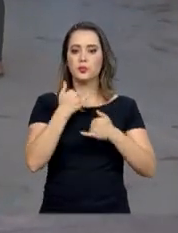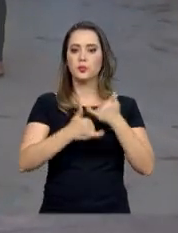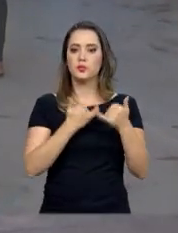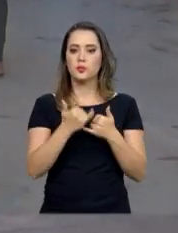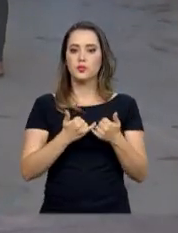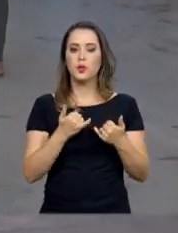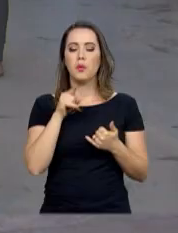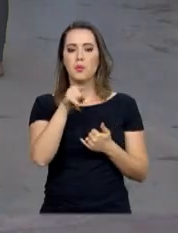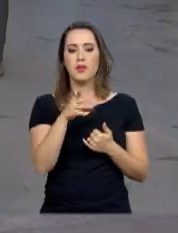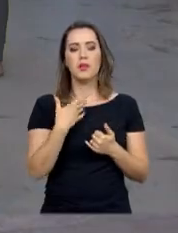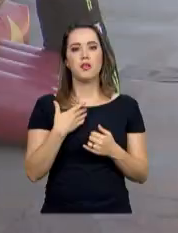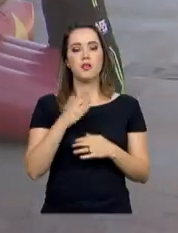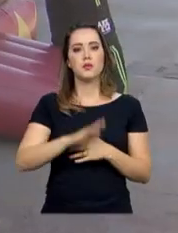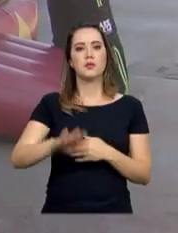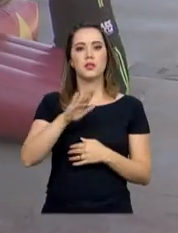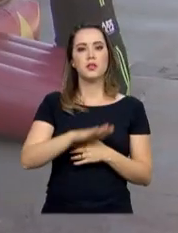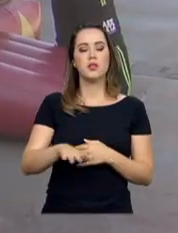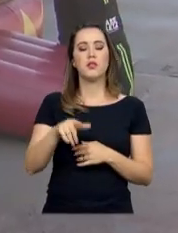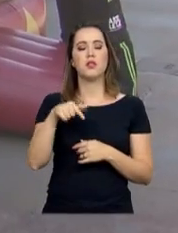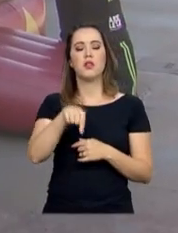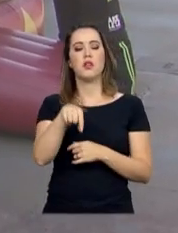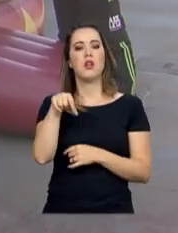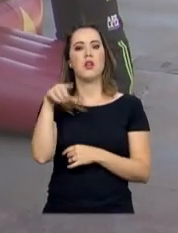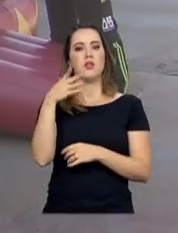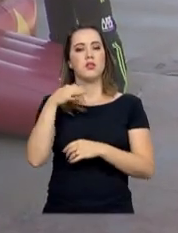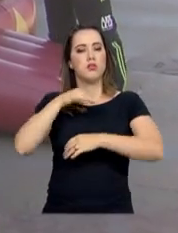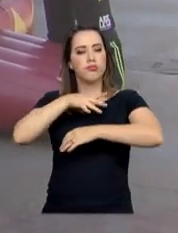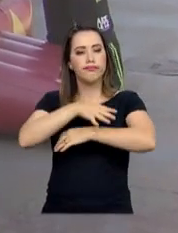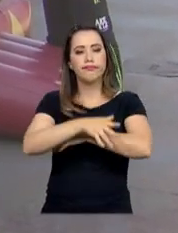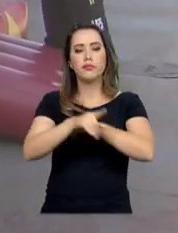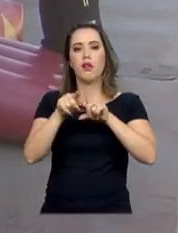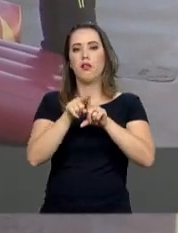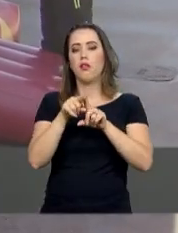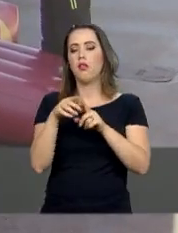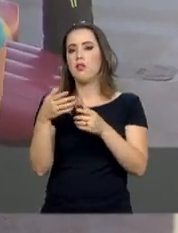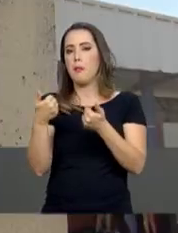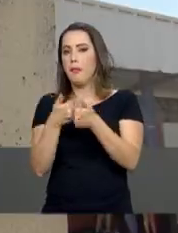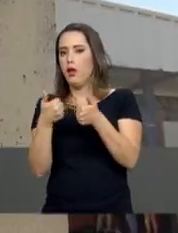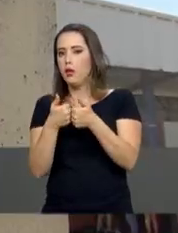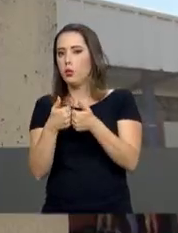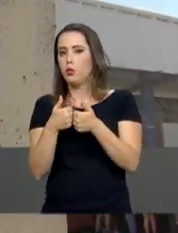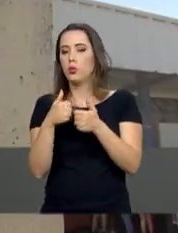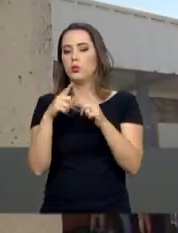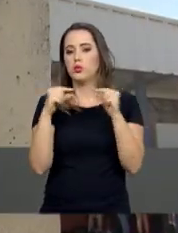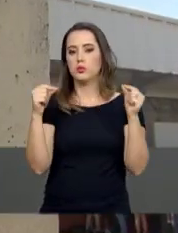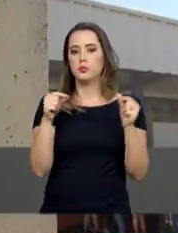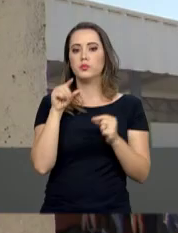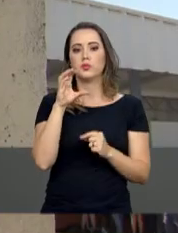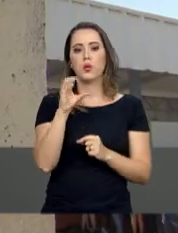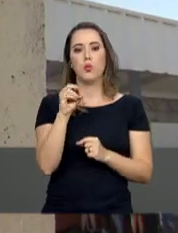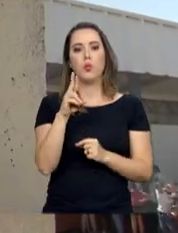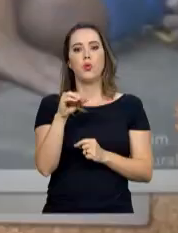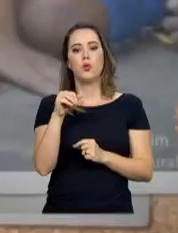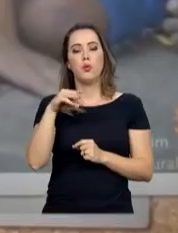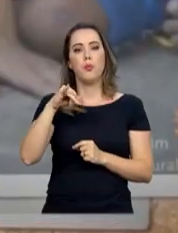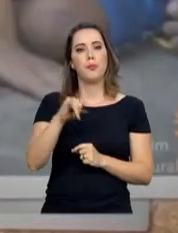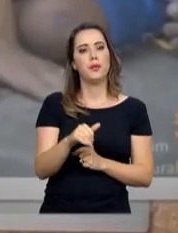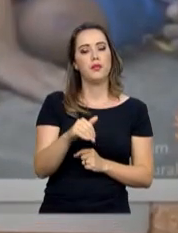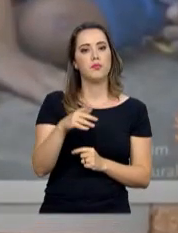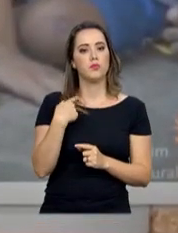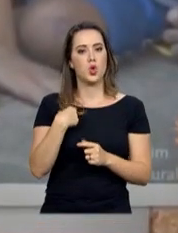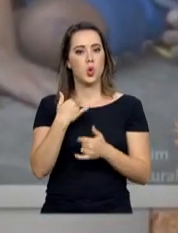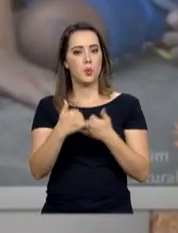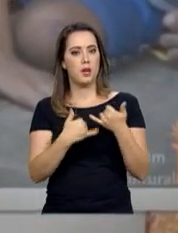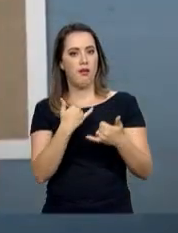a crianças de Samambaia, cidade a cerca de 30 quilômetros do centro de Brasília. É o Curumim Cultural, que promove